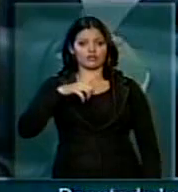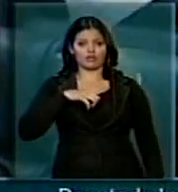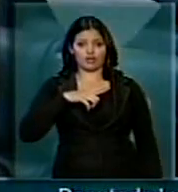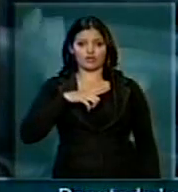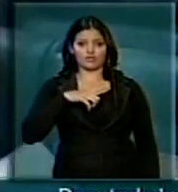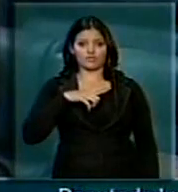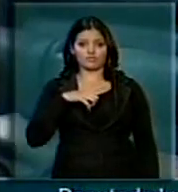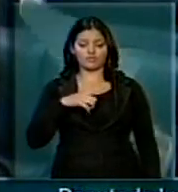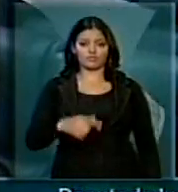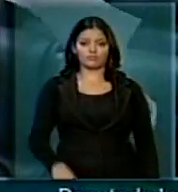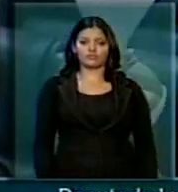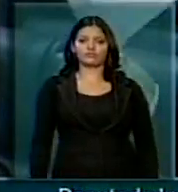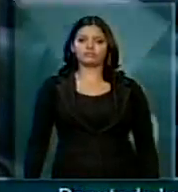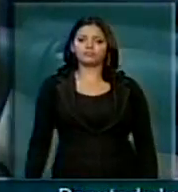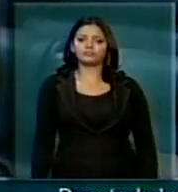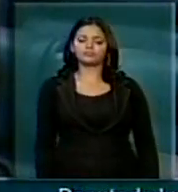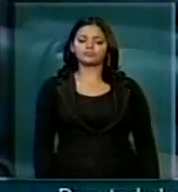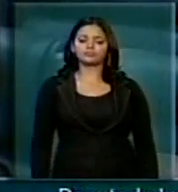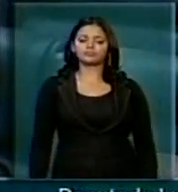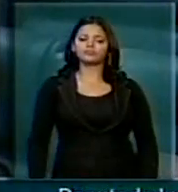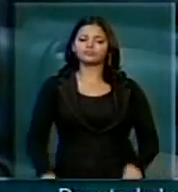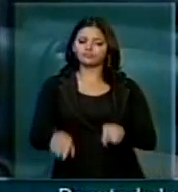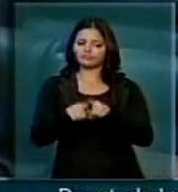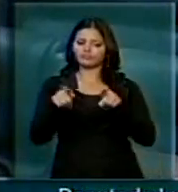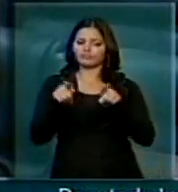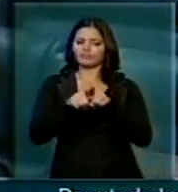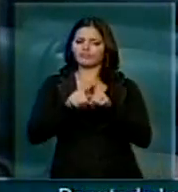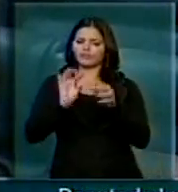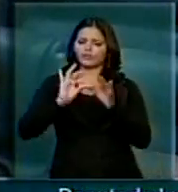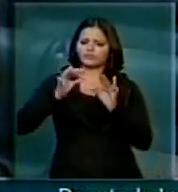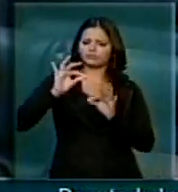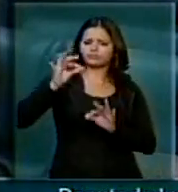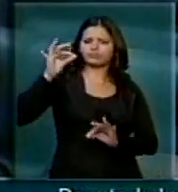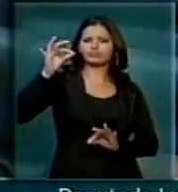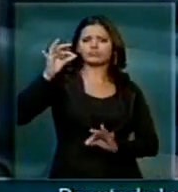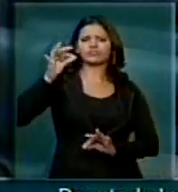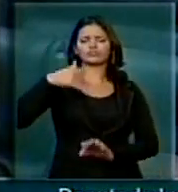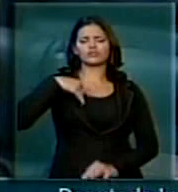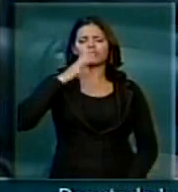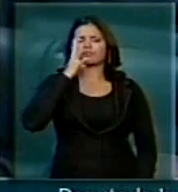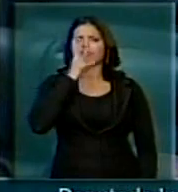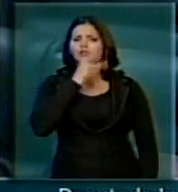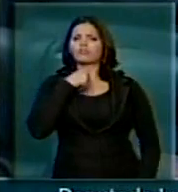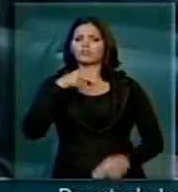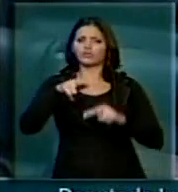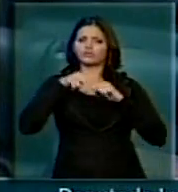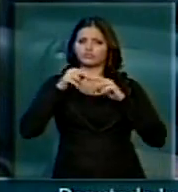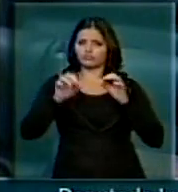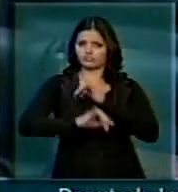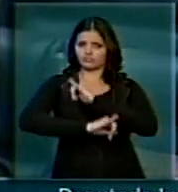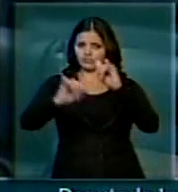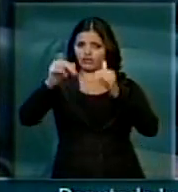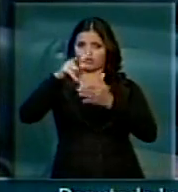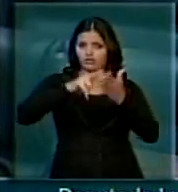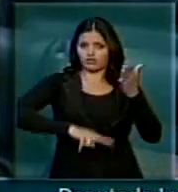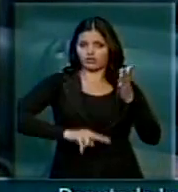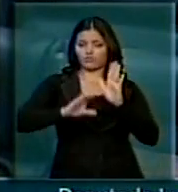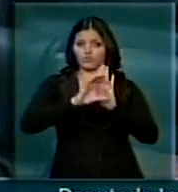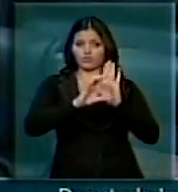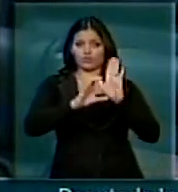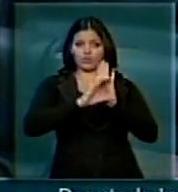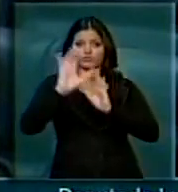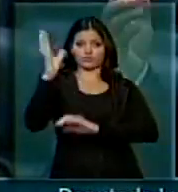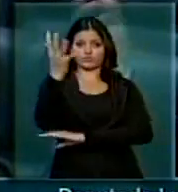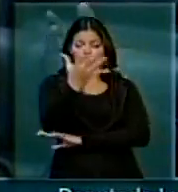nosso discurso, mas bastante extenso, então deixo registrado como lido na questão do Código